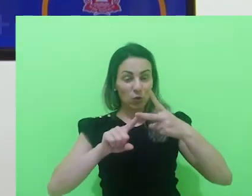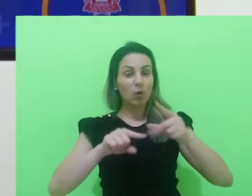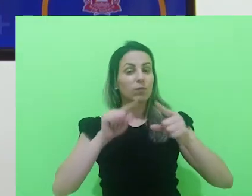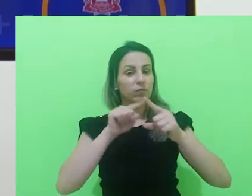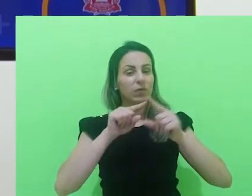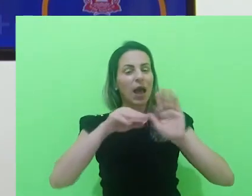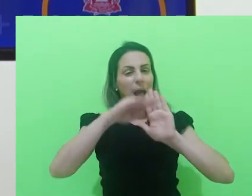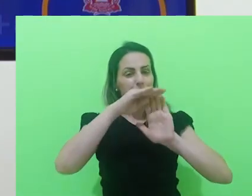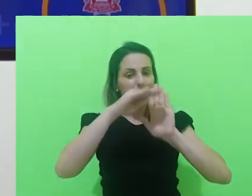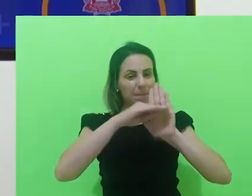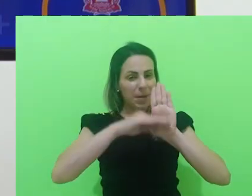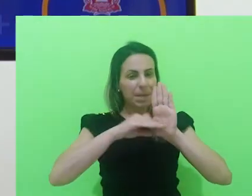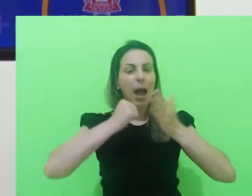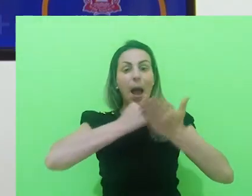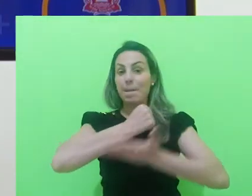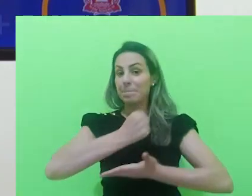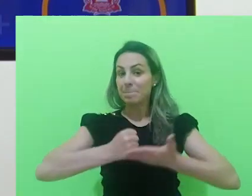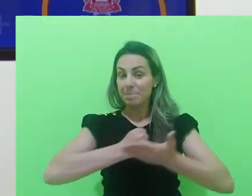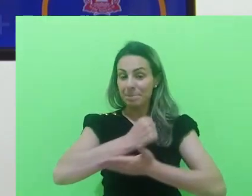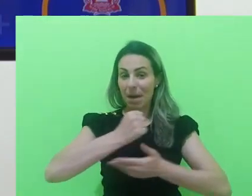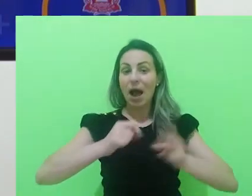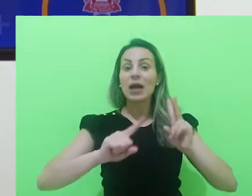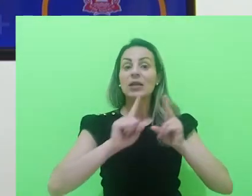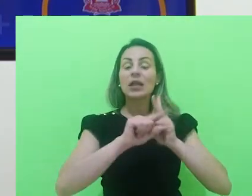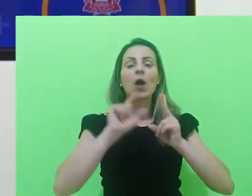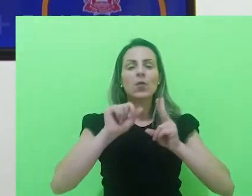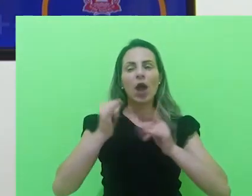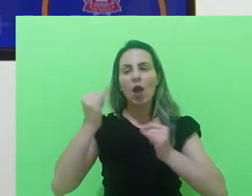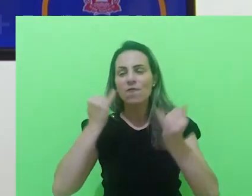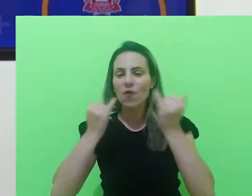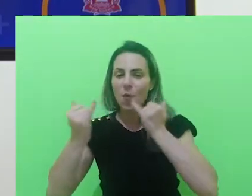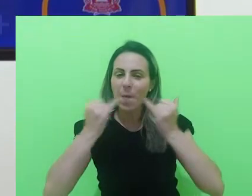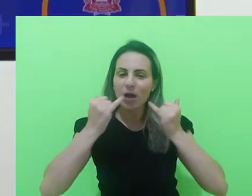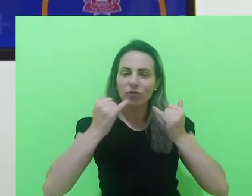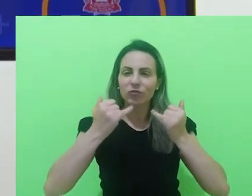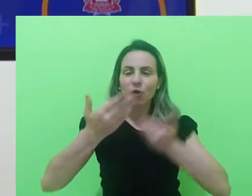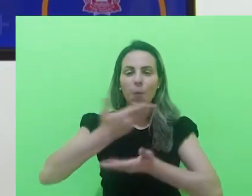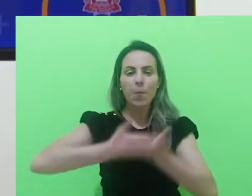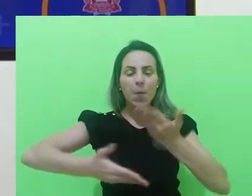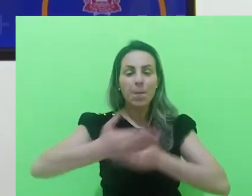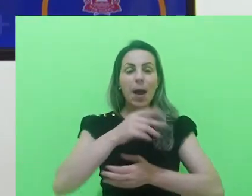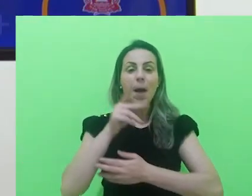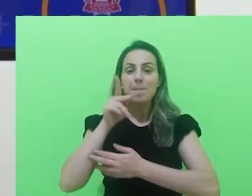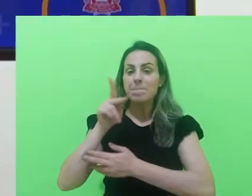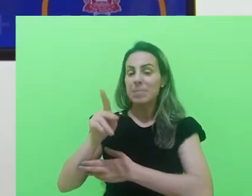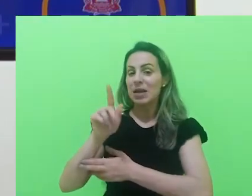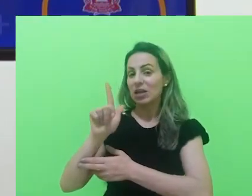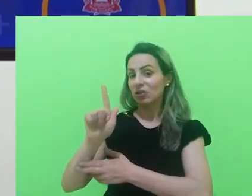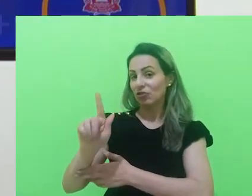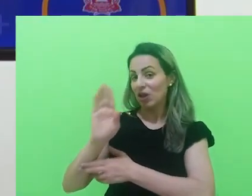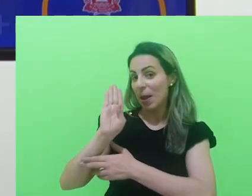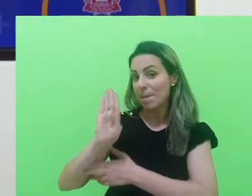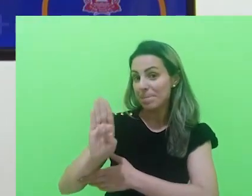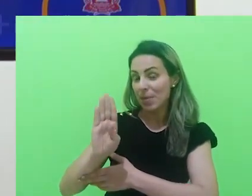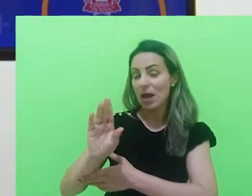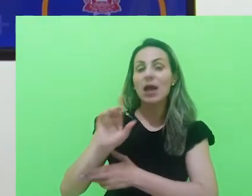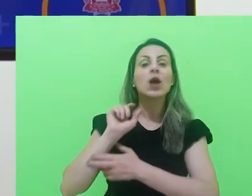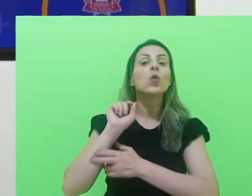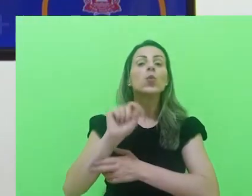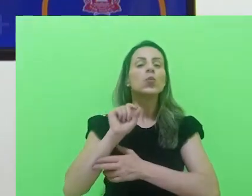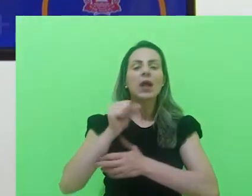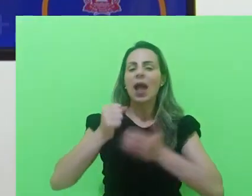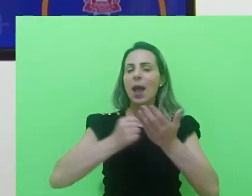Programação Geral Básica e os Itinerários Formativos. O que é o PGB? A Programação Geral Básica.